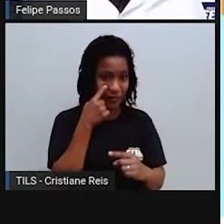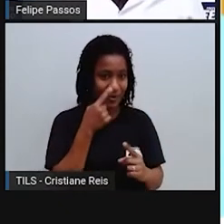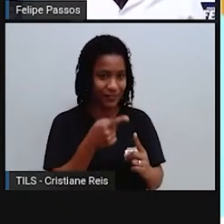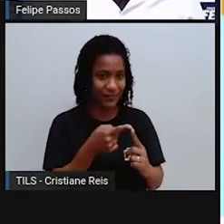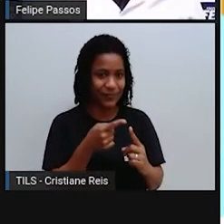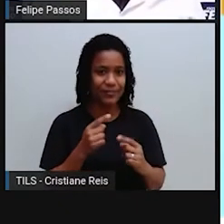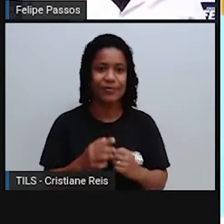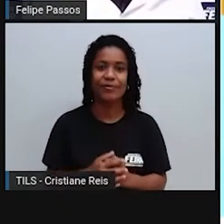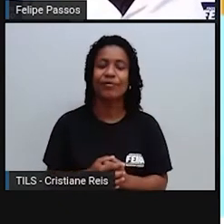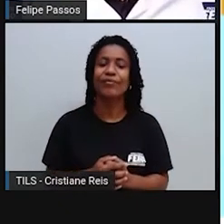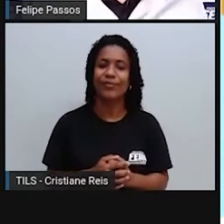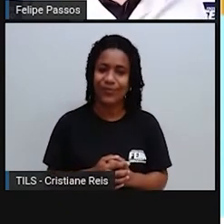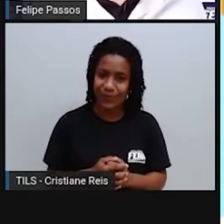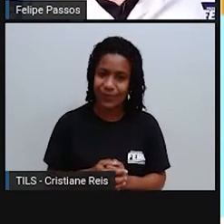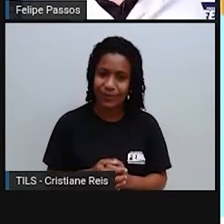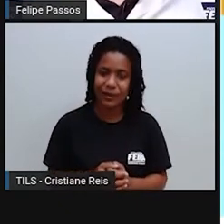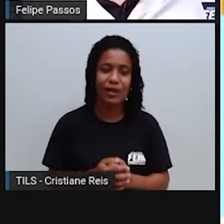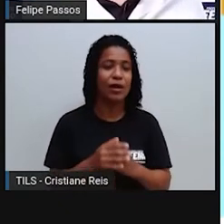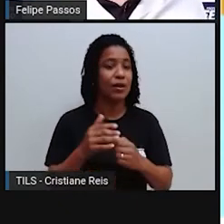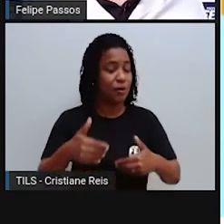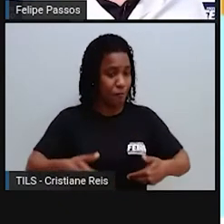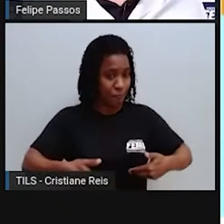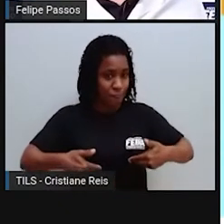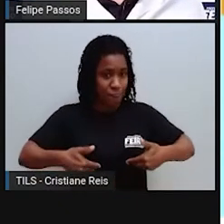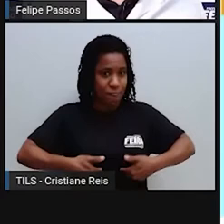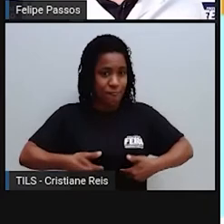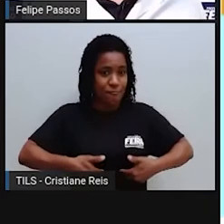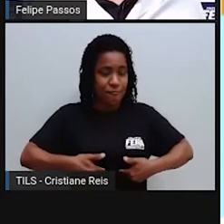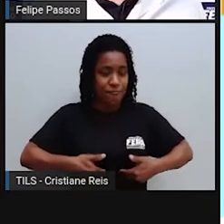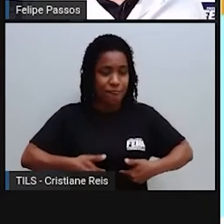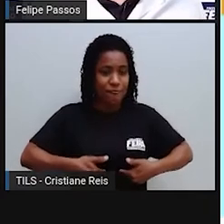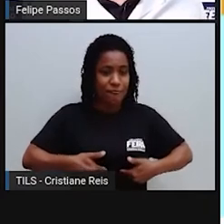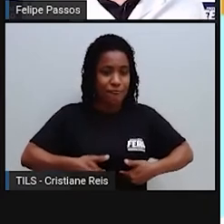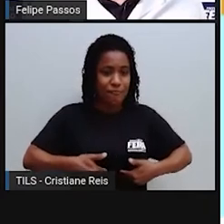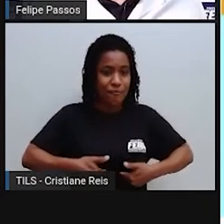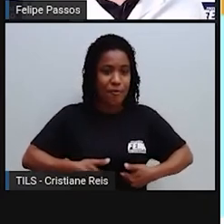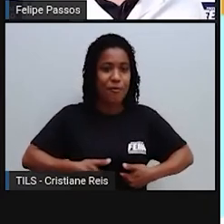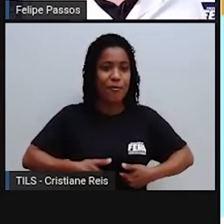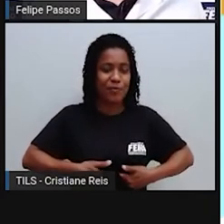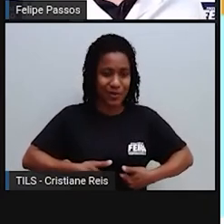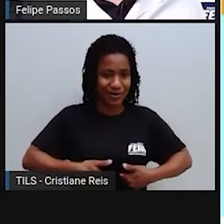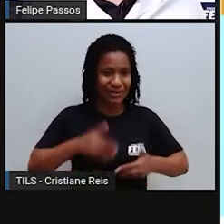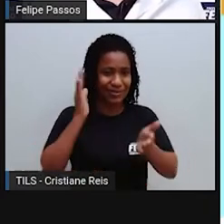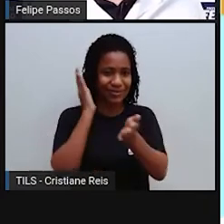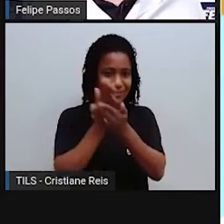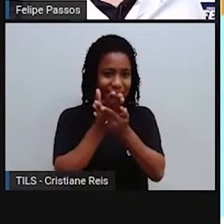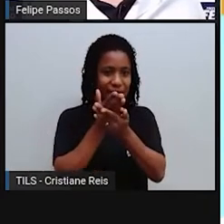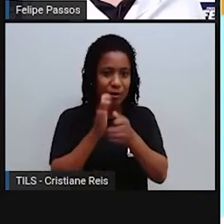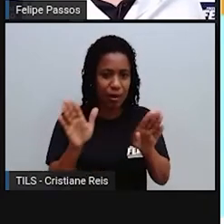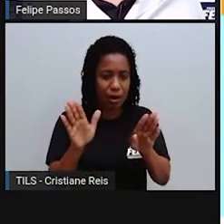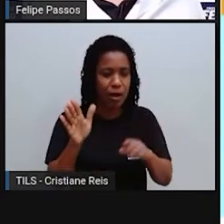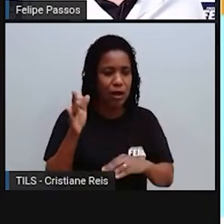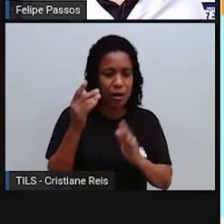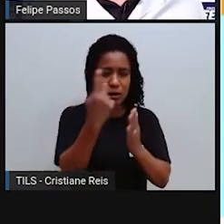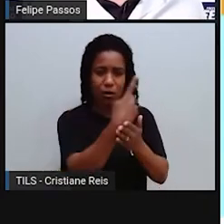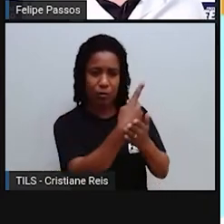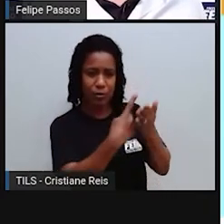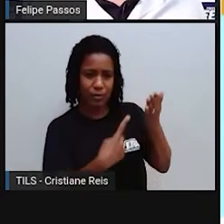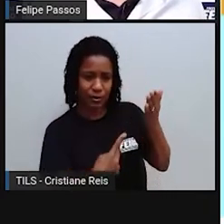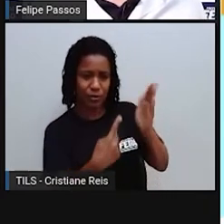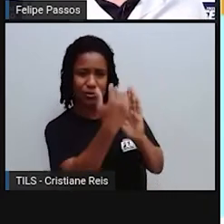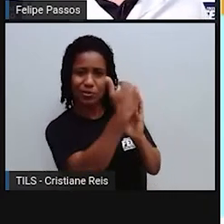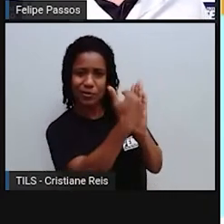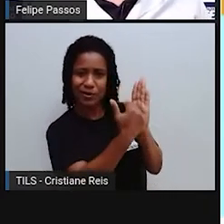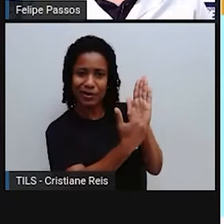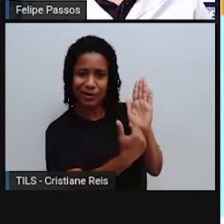Fome zero e agricultura sustentável. A gente até tinha um programa federal, formado Fome Zero, há alguns anos